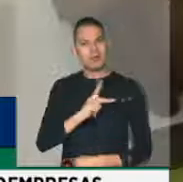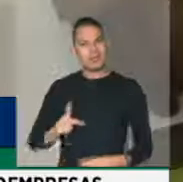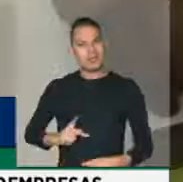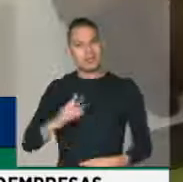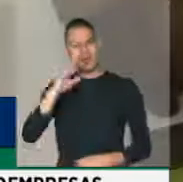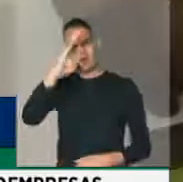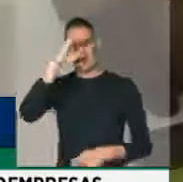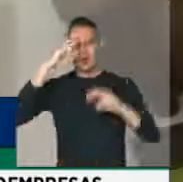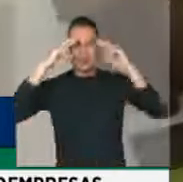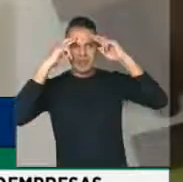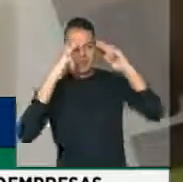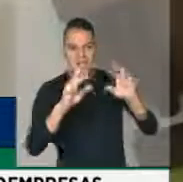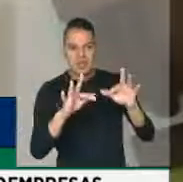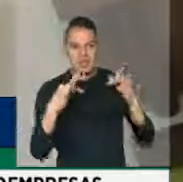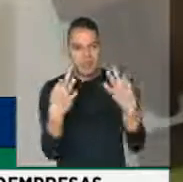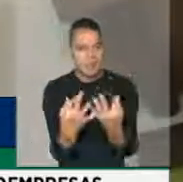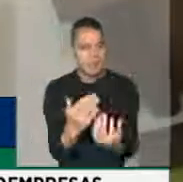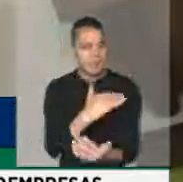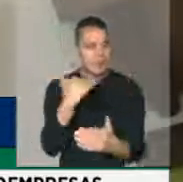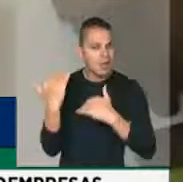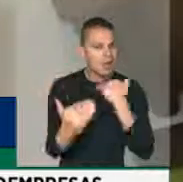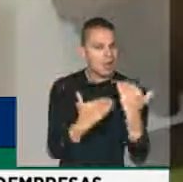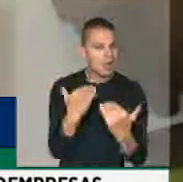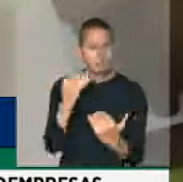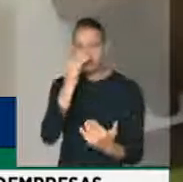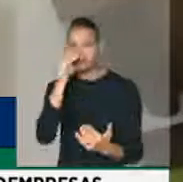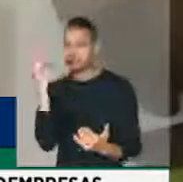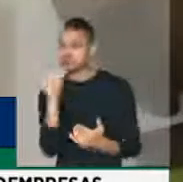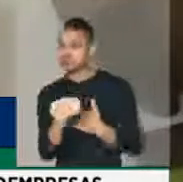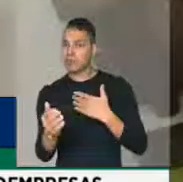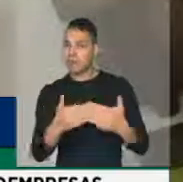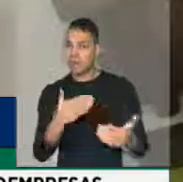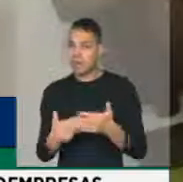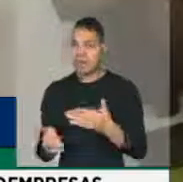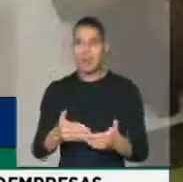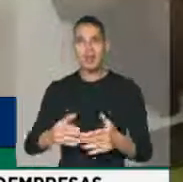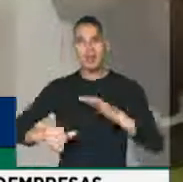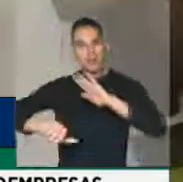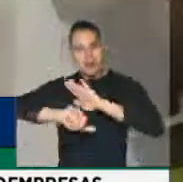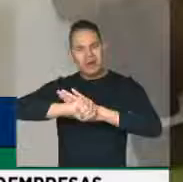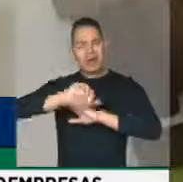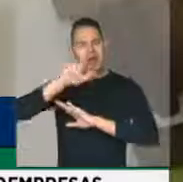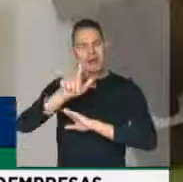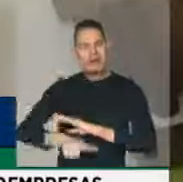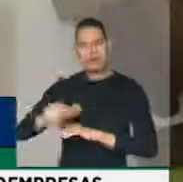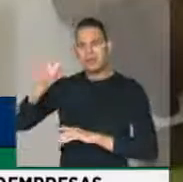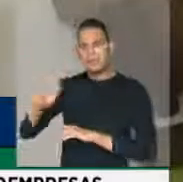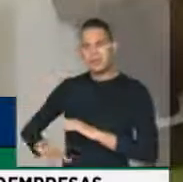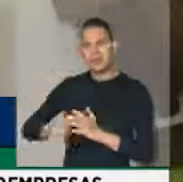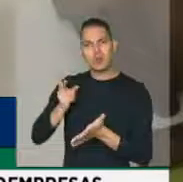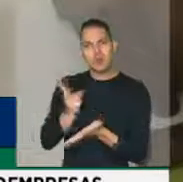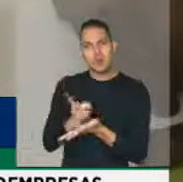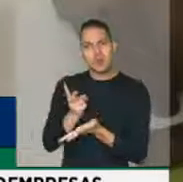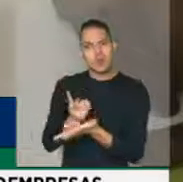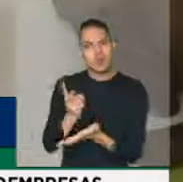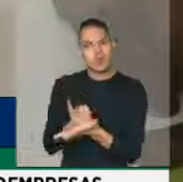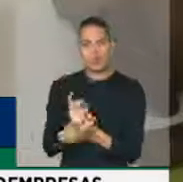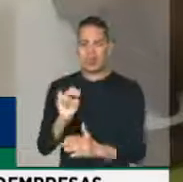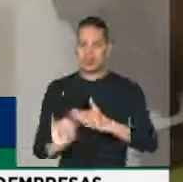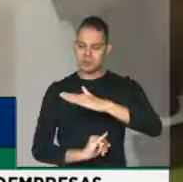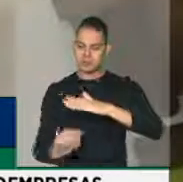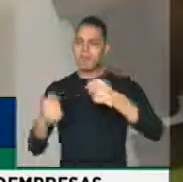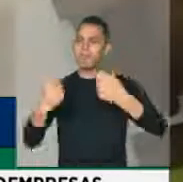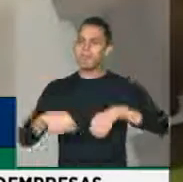respeito a essas famílias que enterraram e perderam as suas pessoas queridas. É um crime. Ele comete sucessivos crimes, mas as instituições têm que